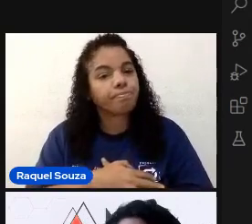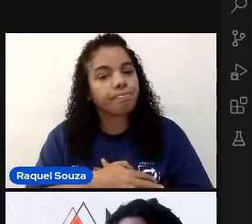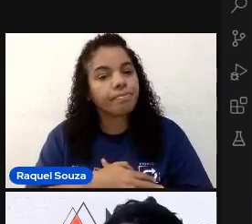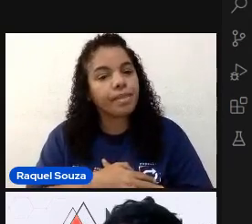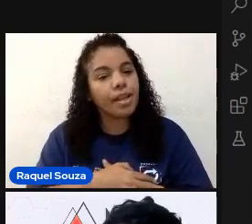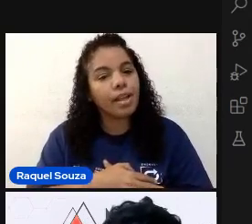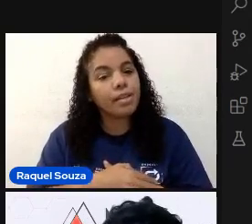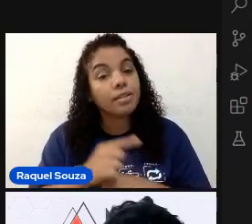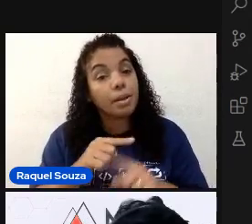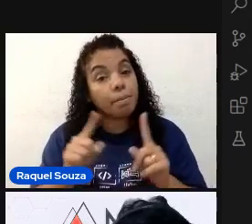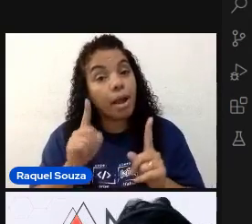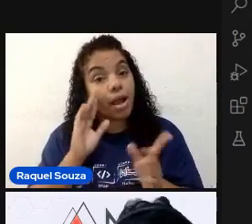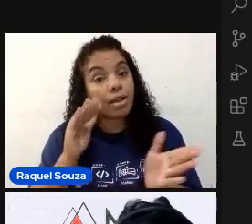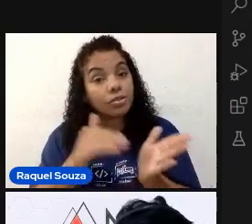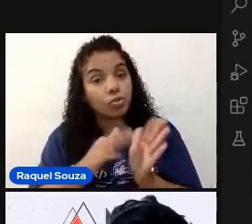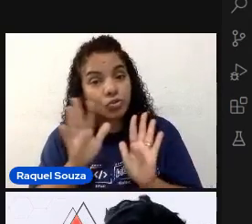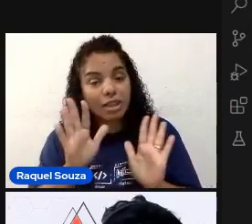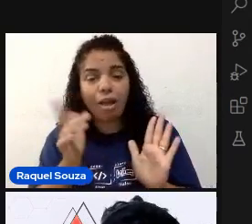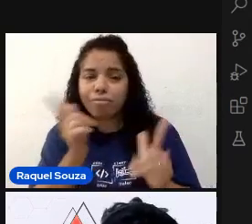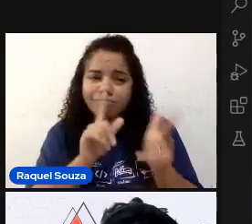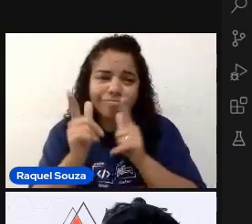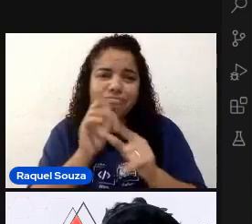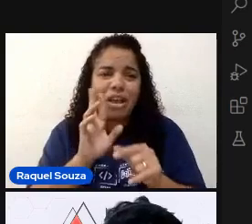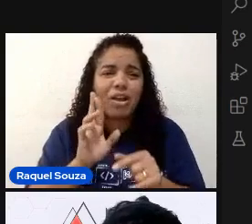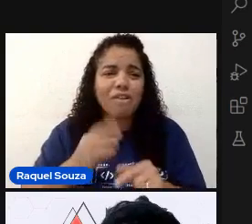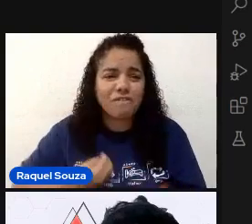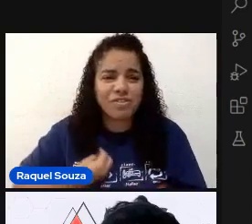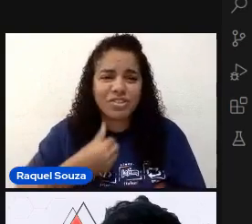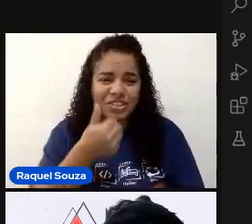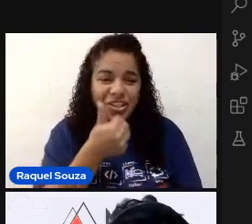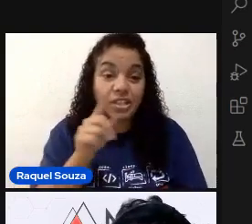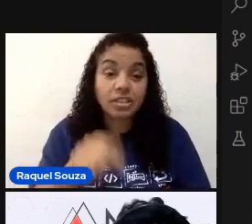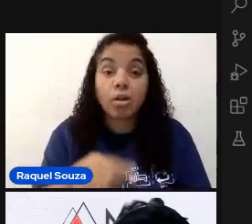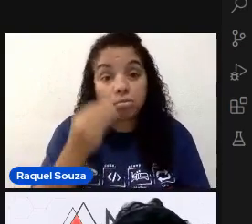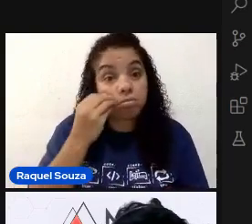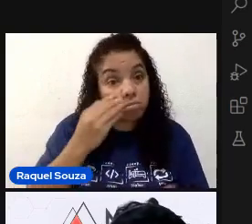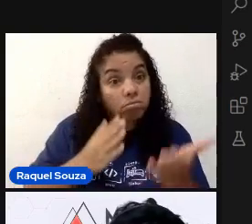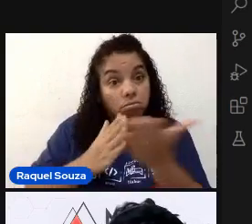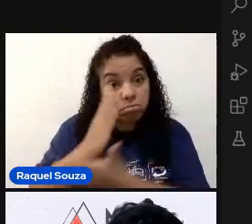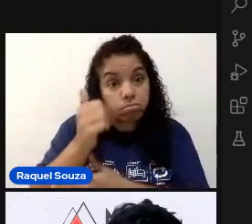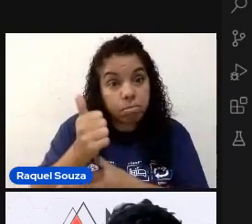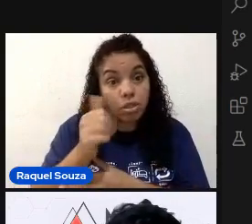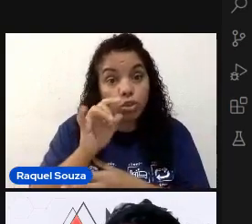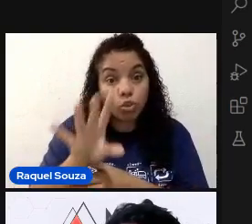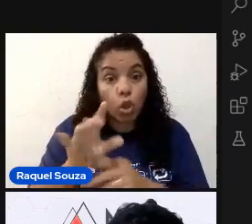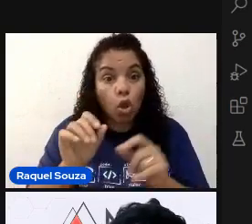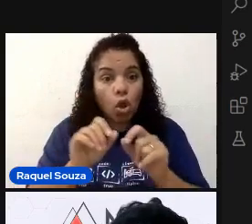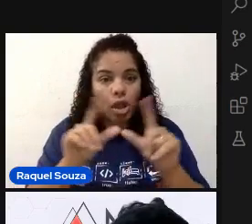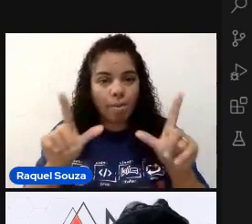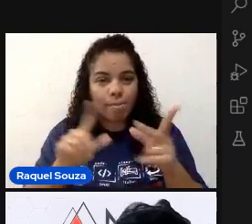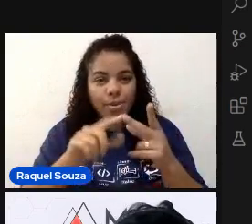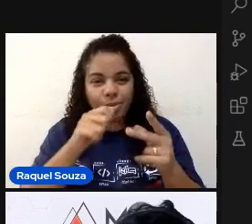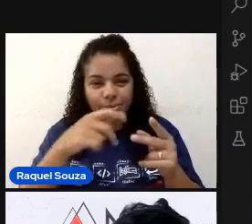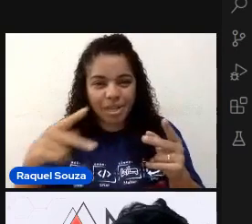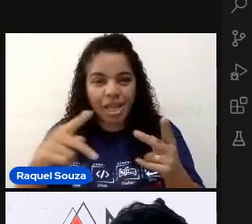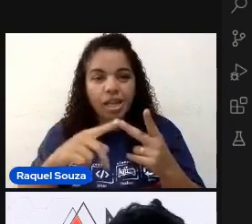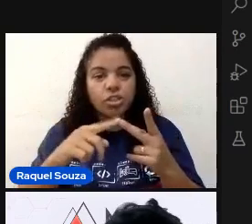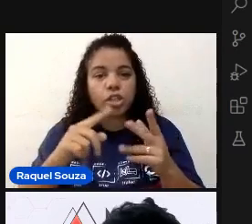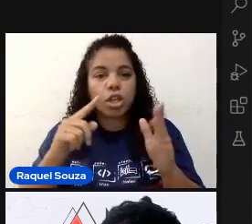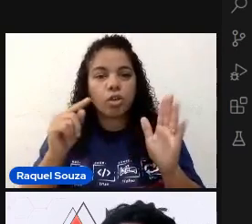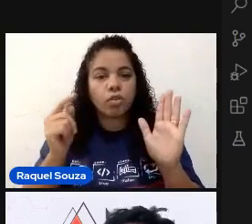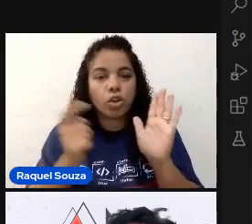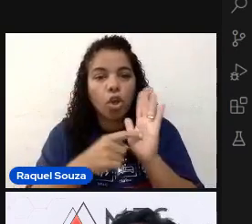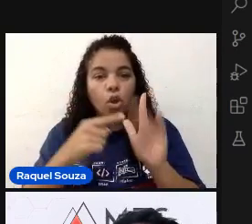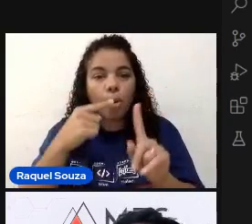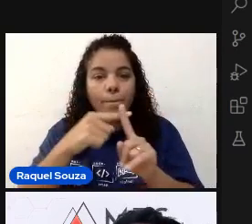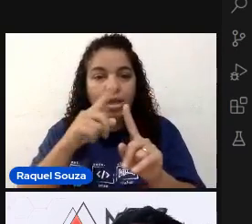Mas, no final dos contos, funciona. Então, aqui. Um teste passou. Ele só abriu o aplicativo. Ele clicou no mais ali duas vezes.